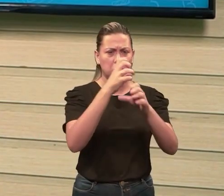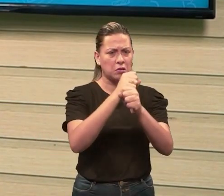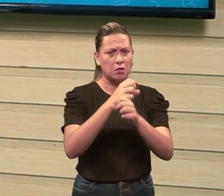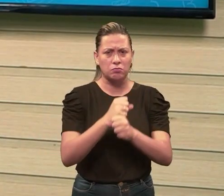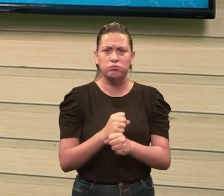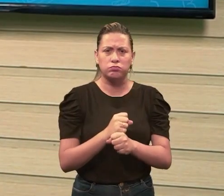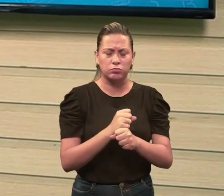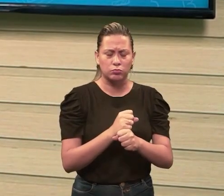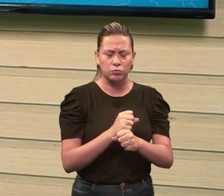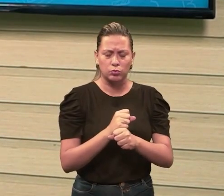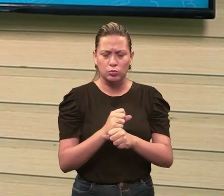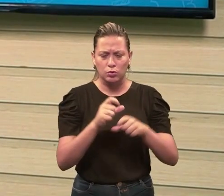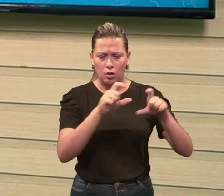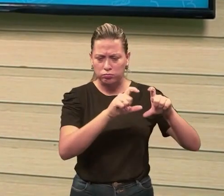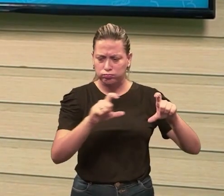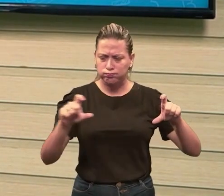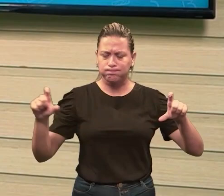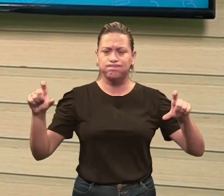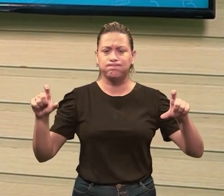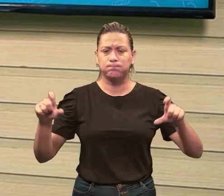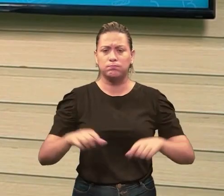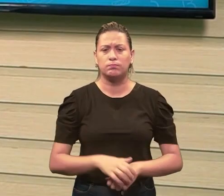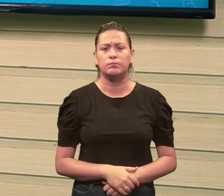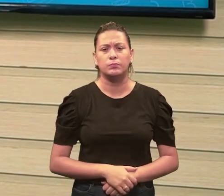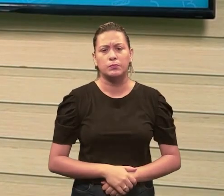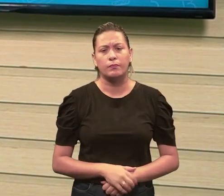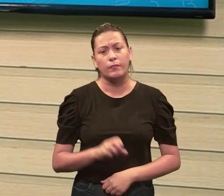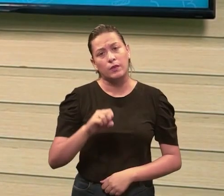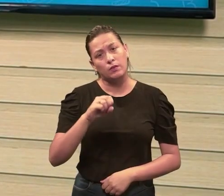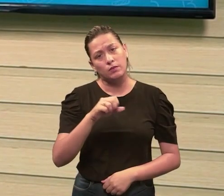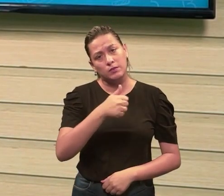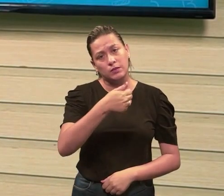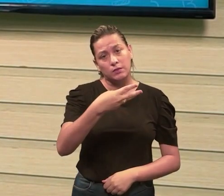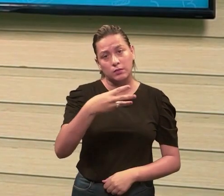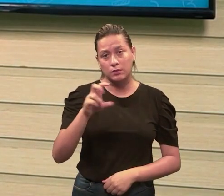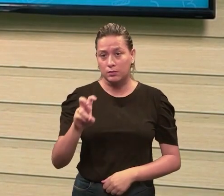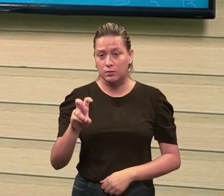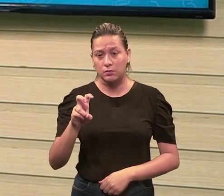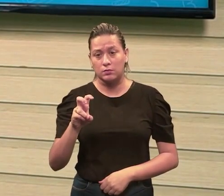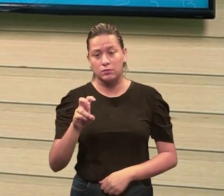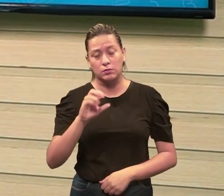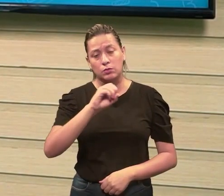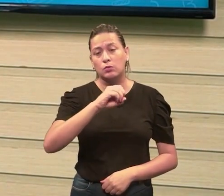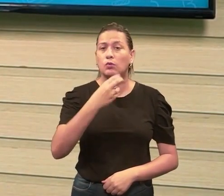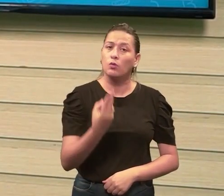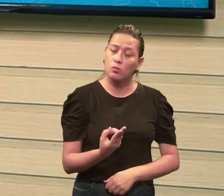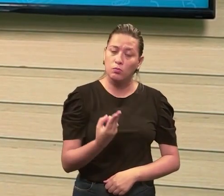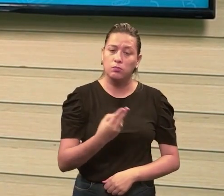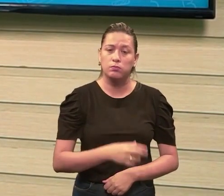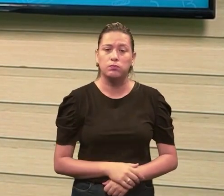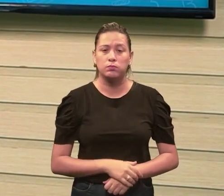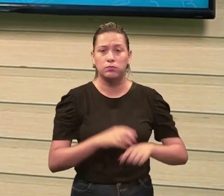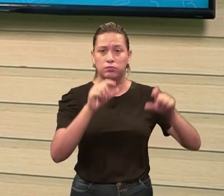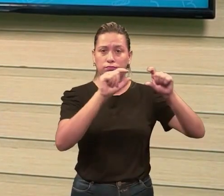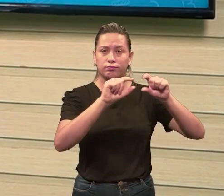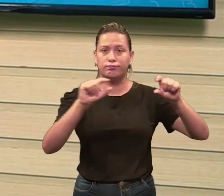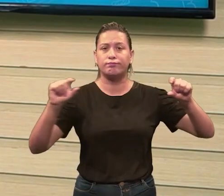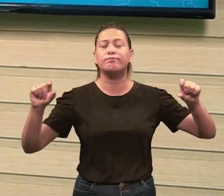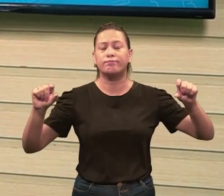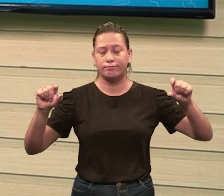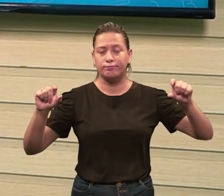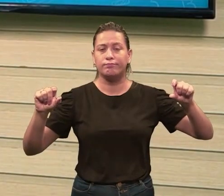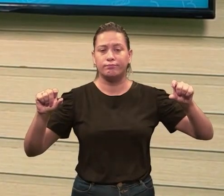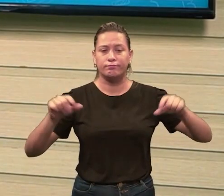continhas aqui, então, dessa forma, ou eu escrevo assim, de forma decimal, ou eu escrevo dessa